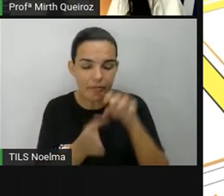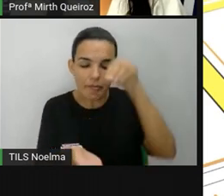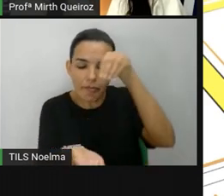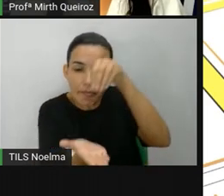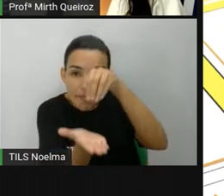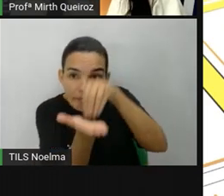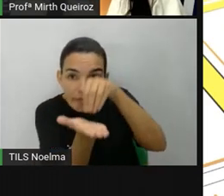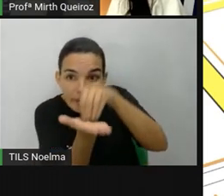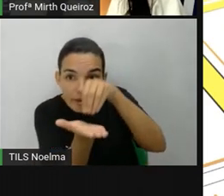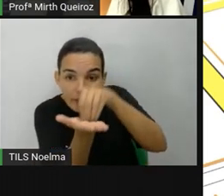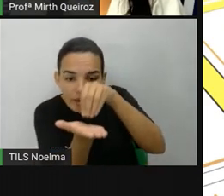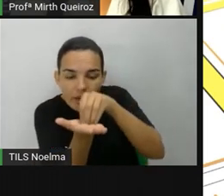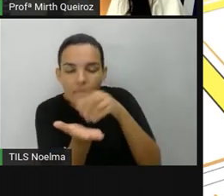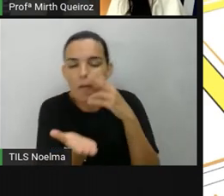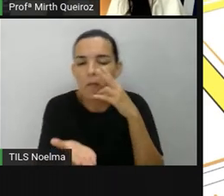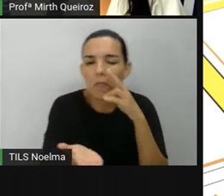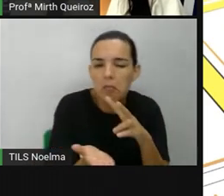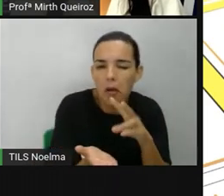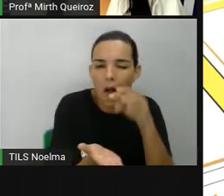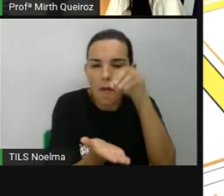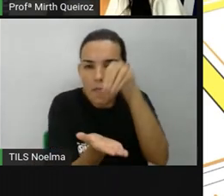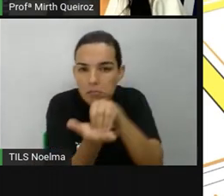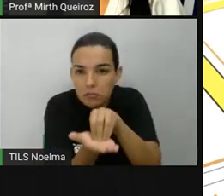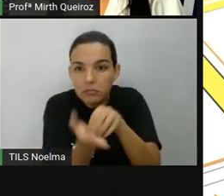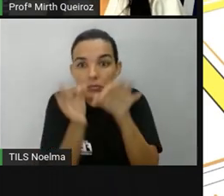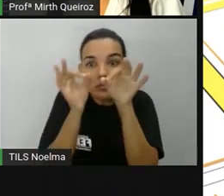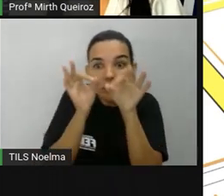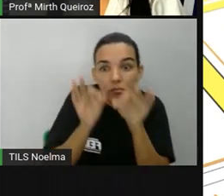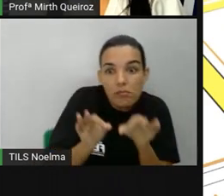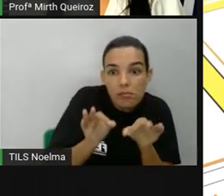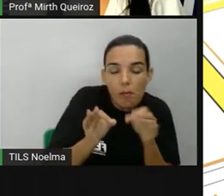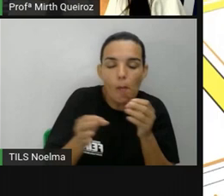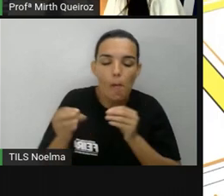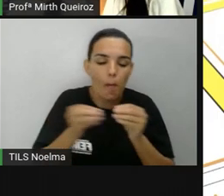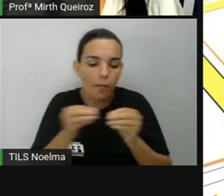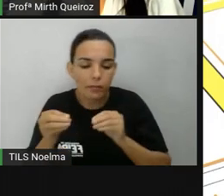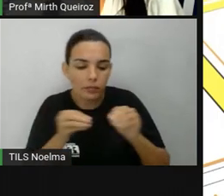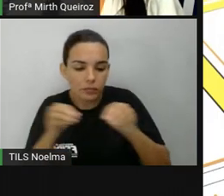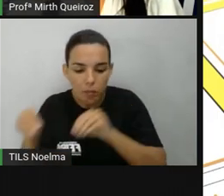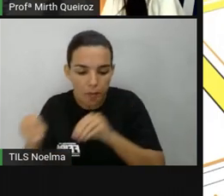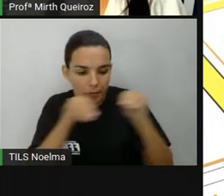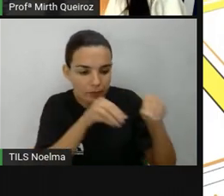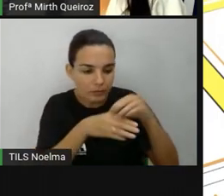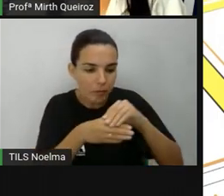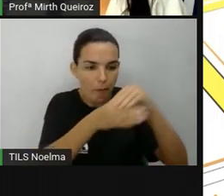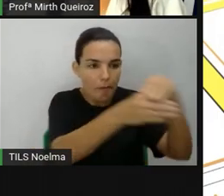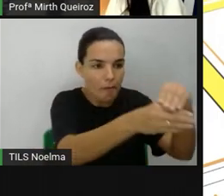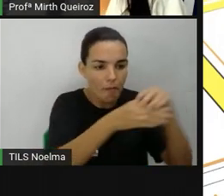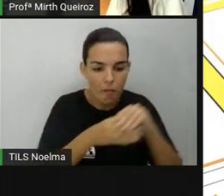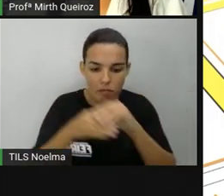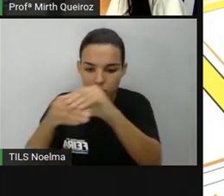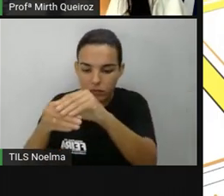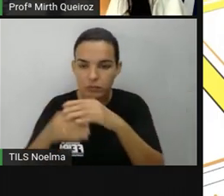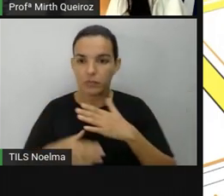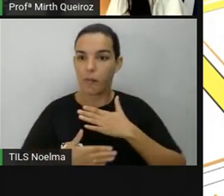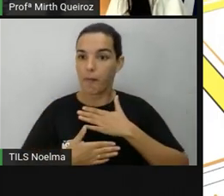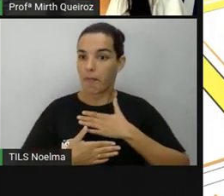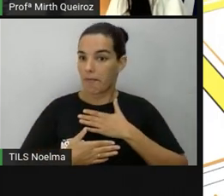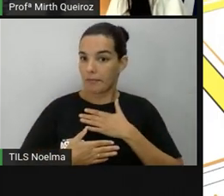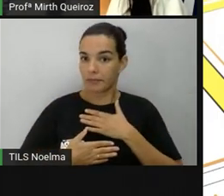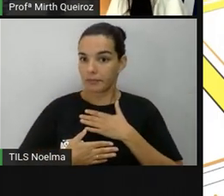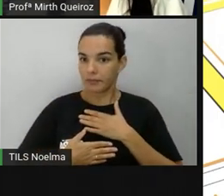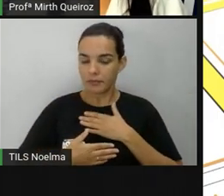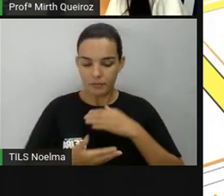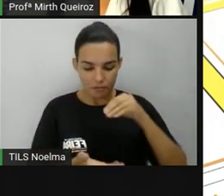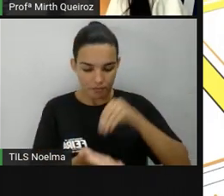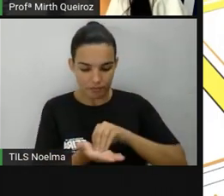ponto de referência, sempre vamos ter um ponto de referência. Quando a gente vai se locomover e ir para algum lugar, o ponto de referência somos nós mesmos, né? Da onde a